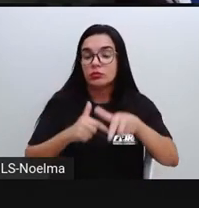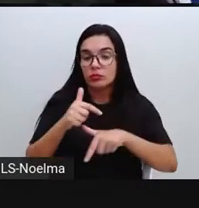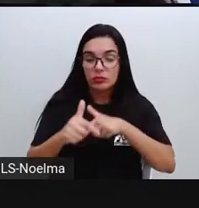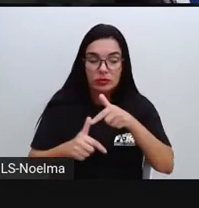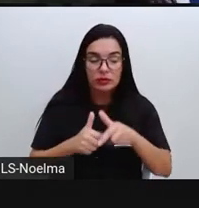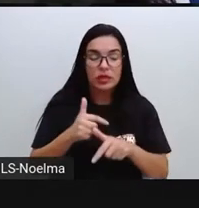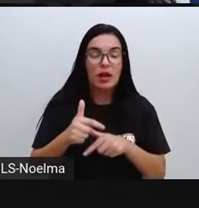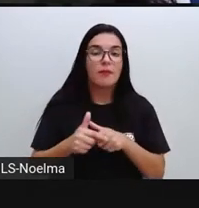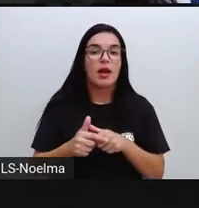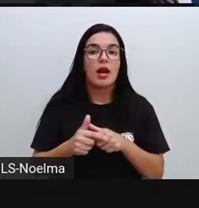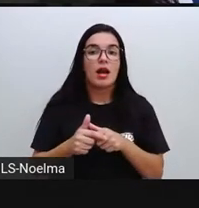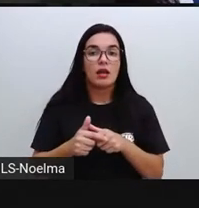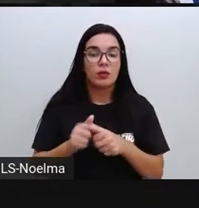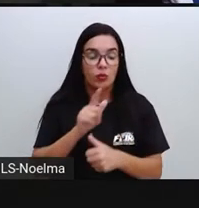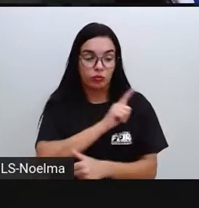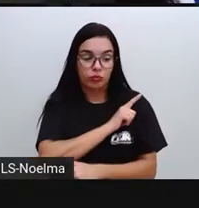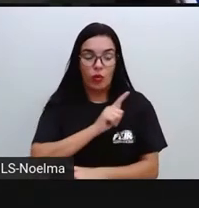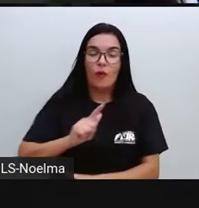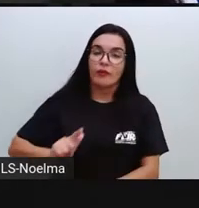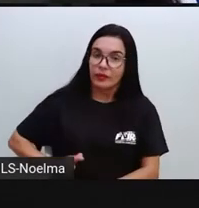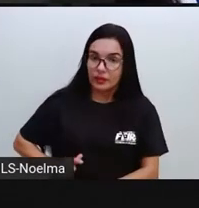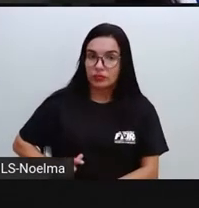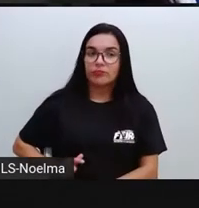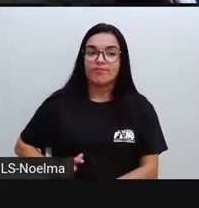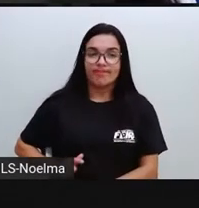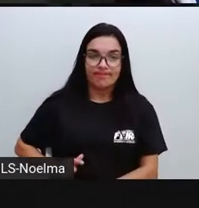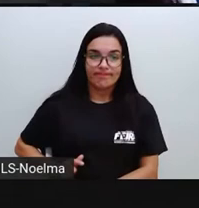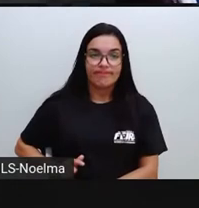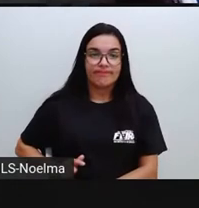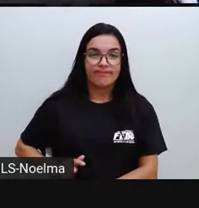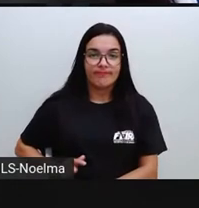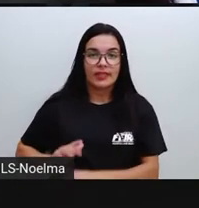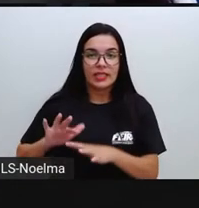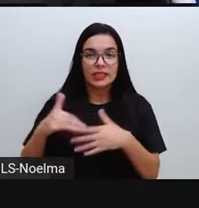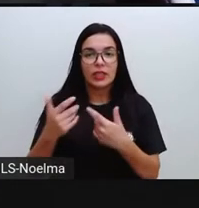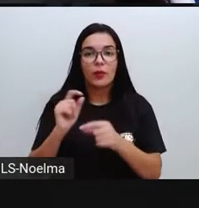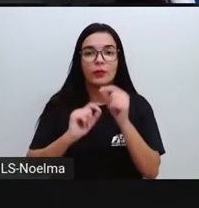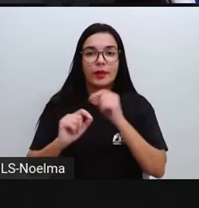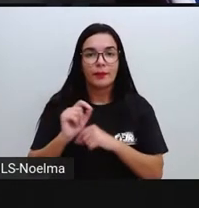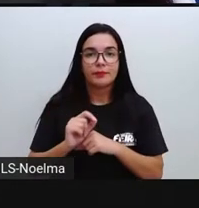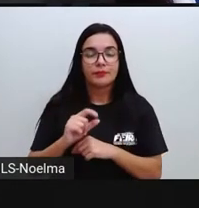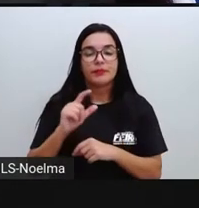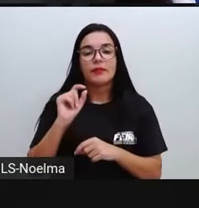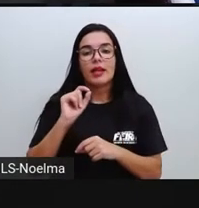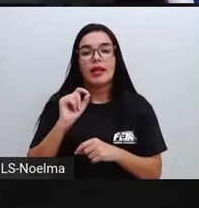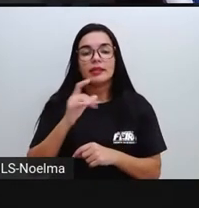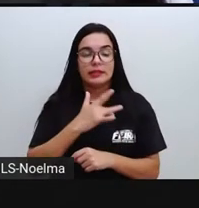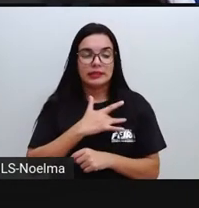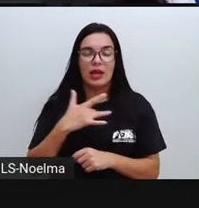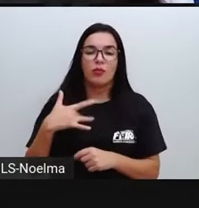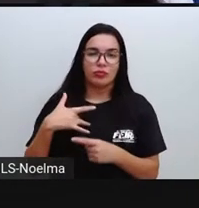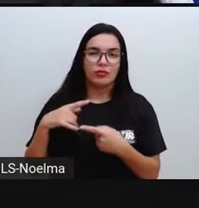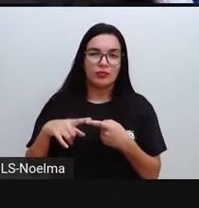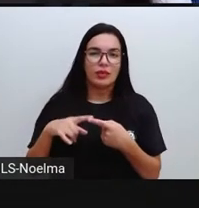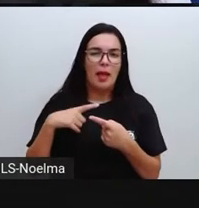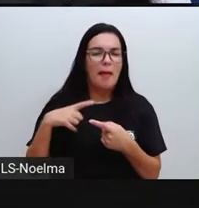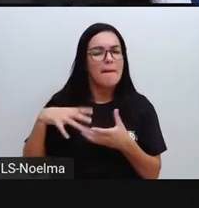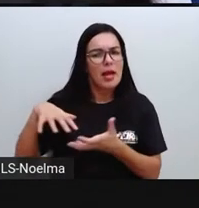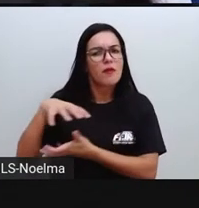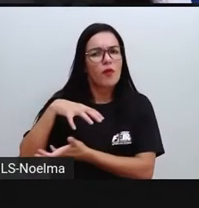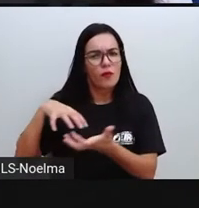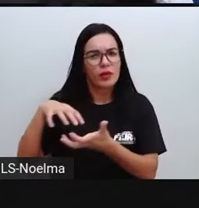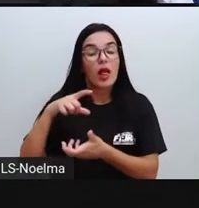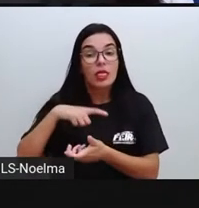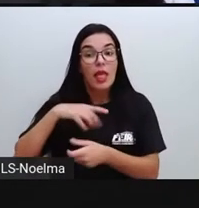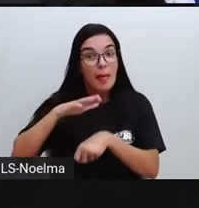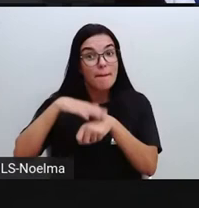que vem à nossa mente são os serviços públicos relacionados à saúde, né? Mas também temos